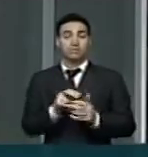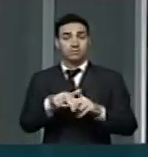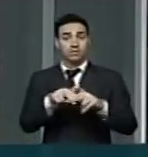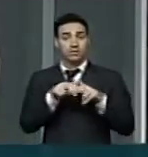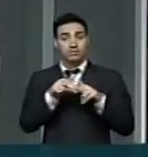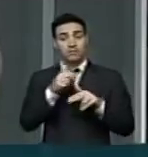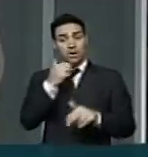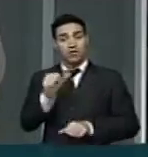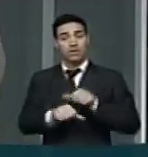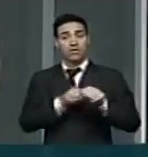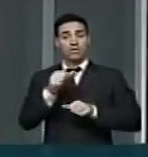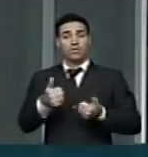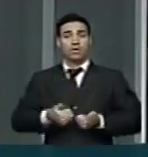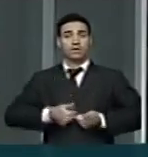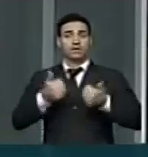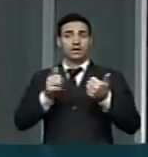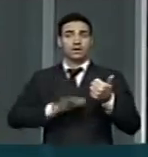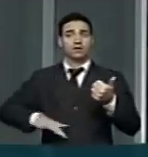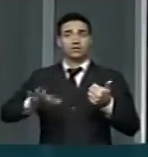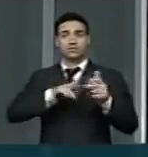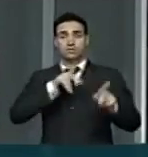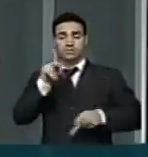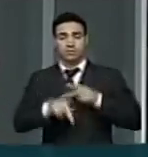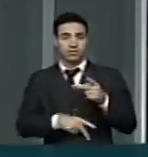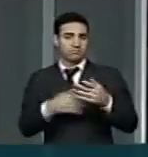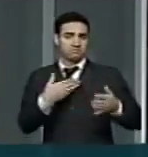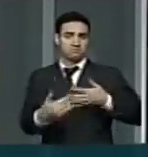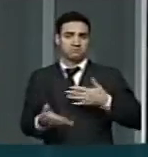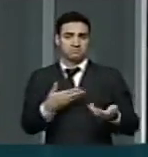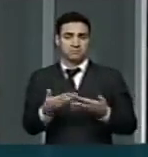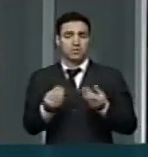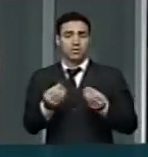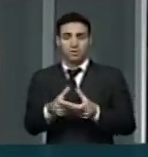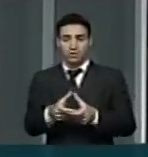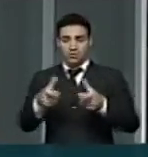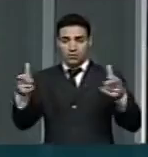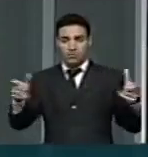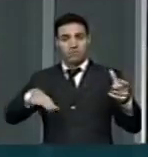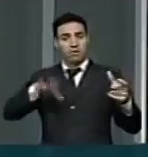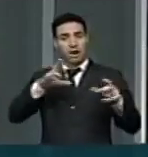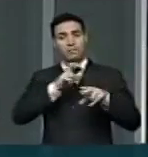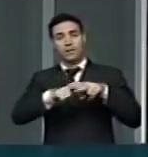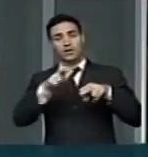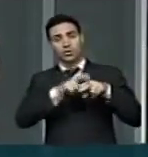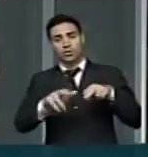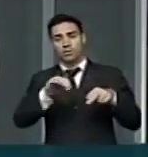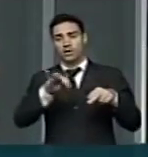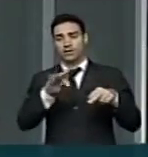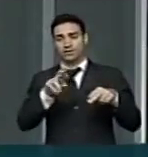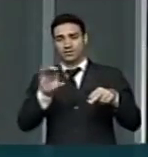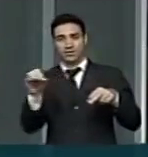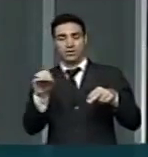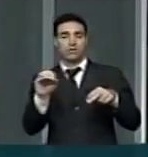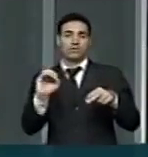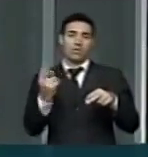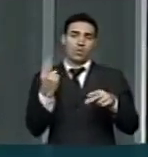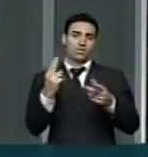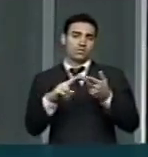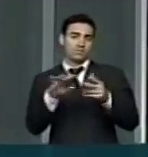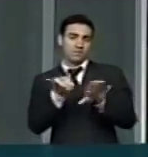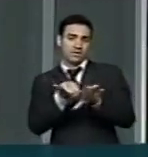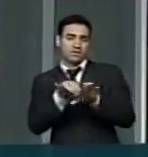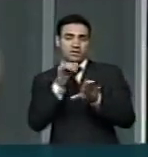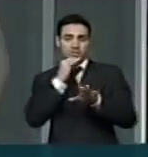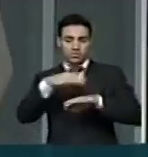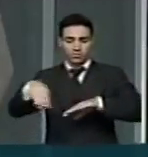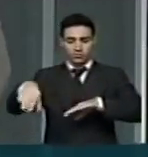público urbano, seja através da expansão da nossa malha metroferroviária, seja através da expansão de